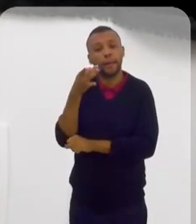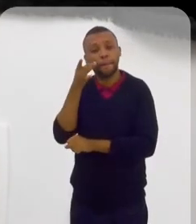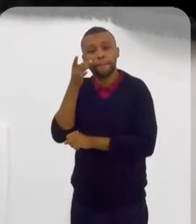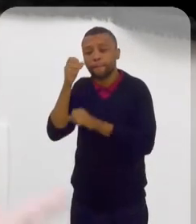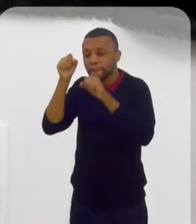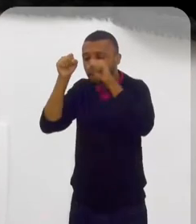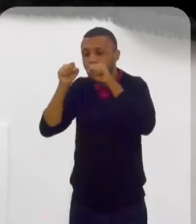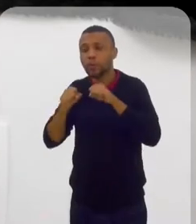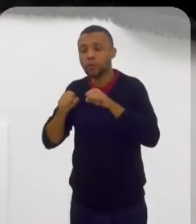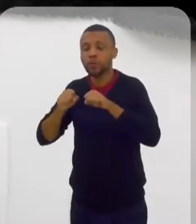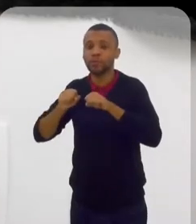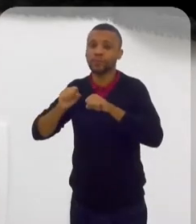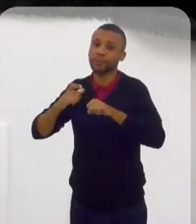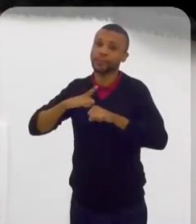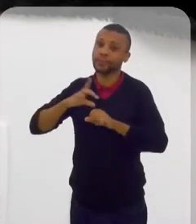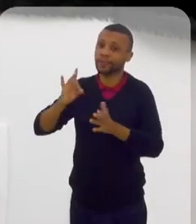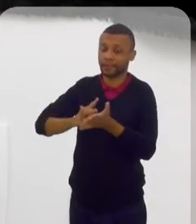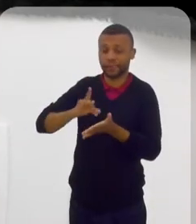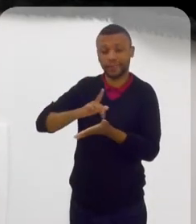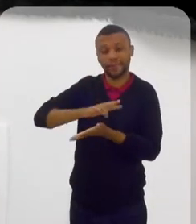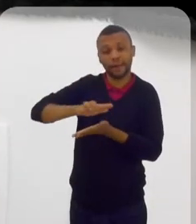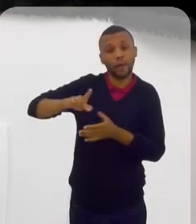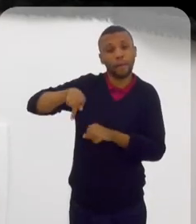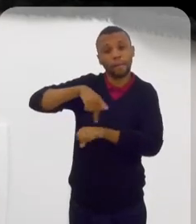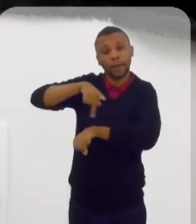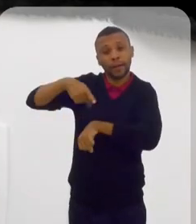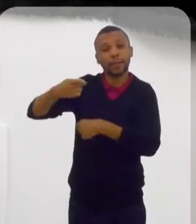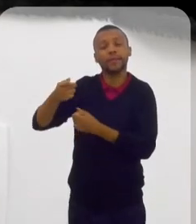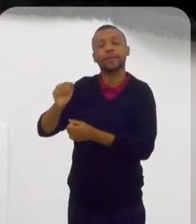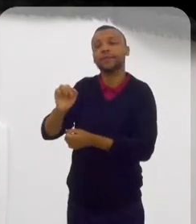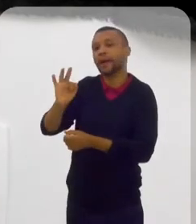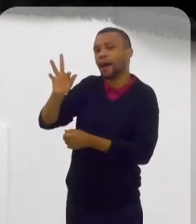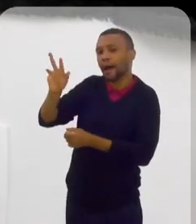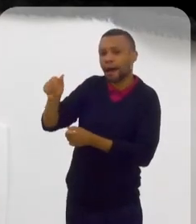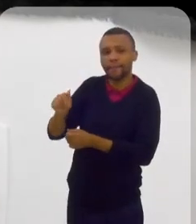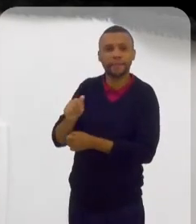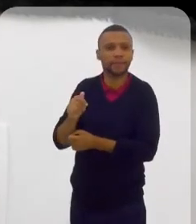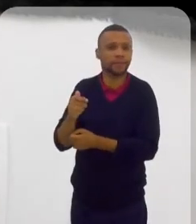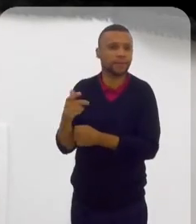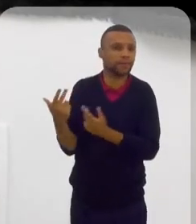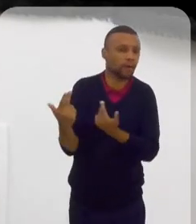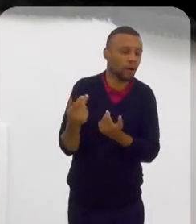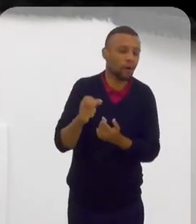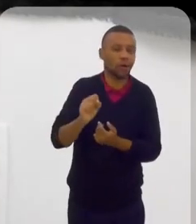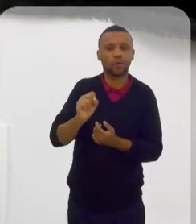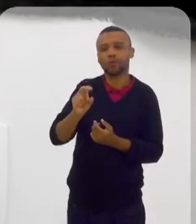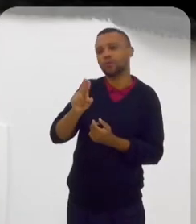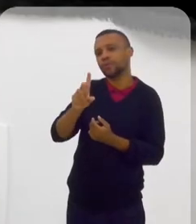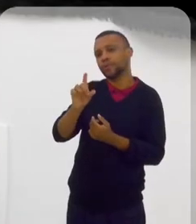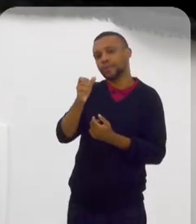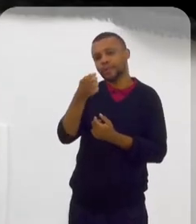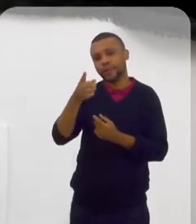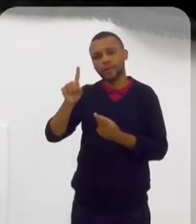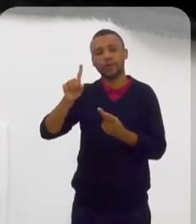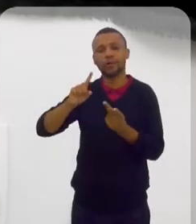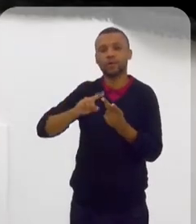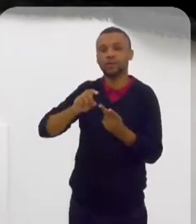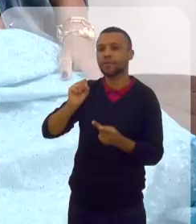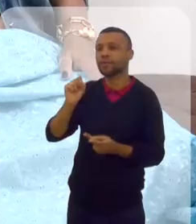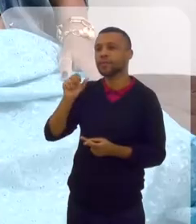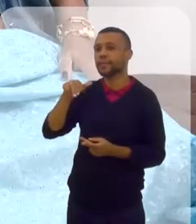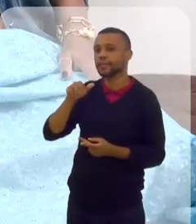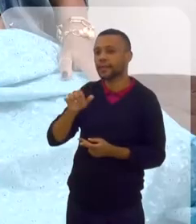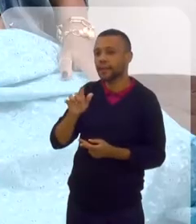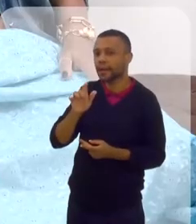verdade, você tem grande comunidade de África, vários países, Sudão, Nigéria, Senegal, Burkina Faso. Então, lá com a